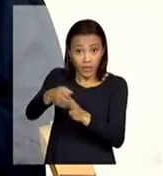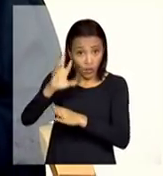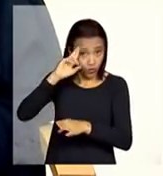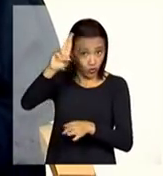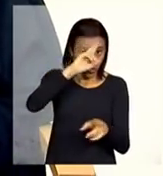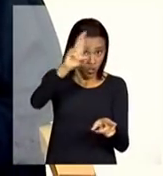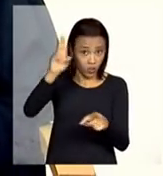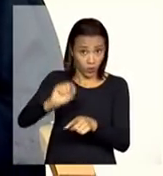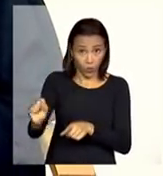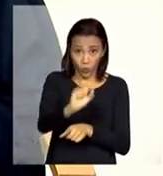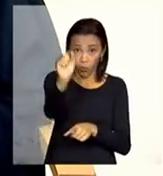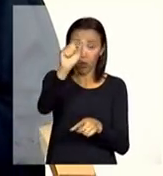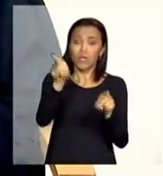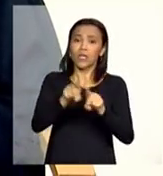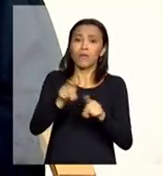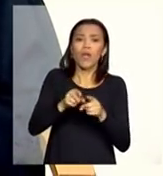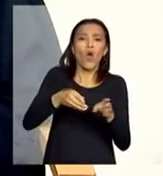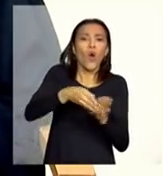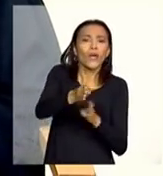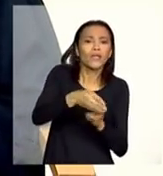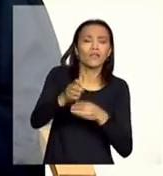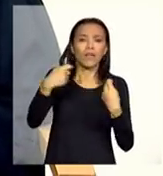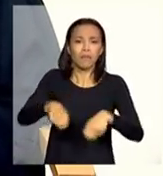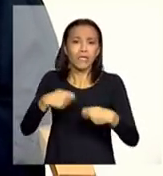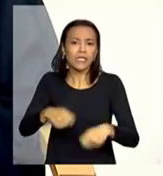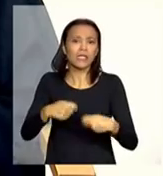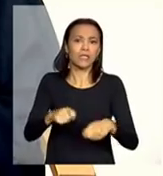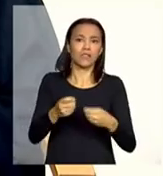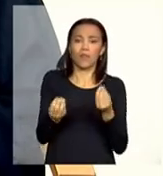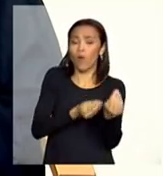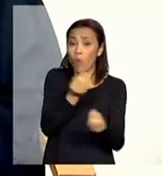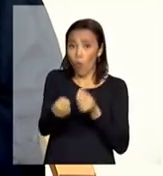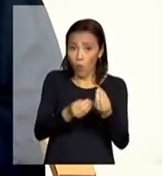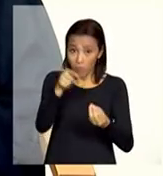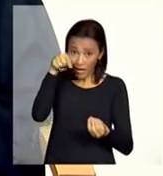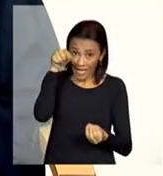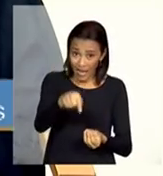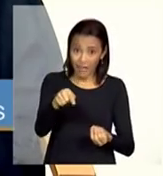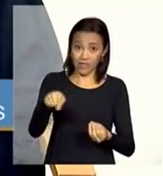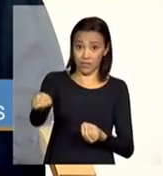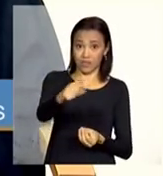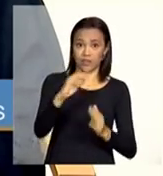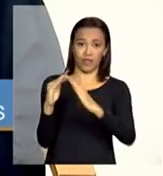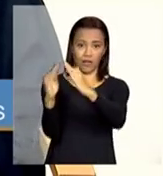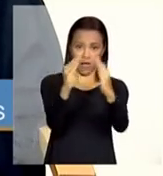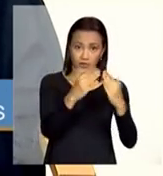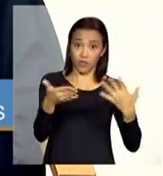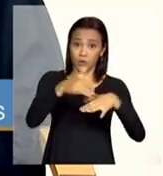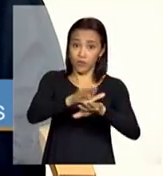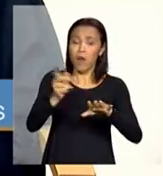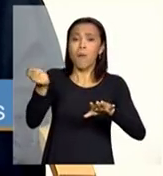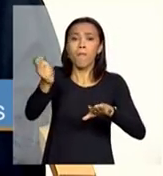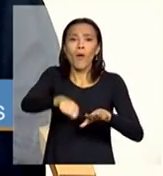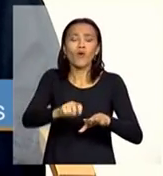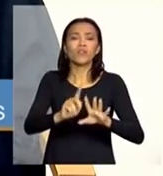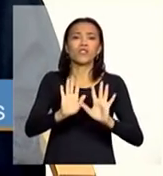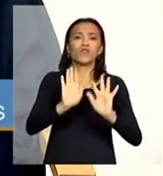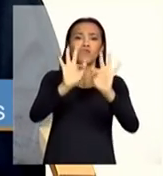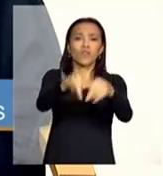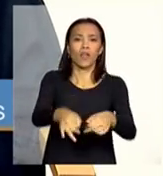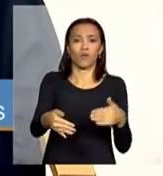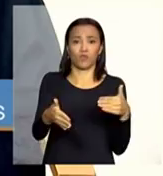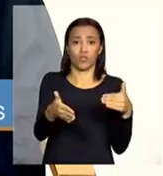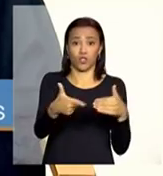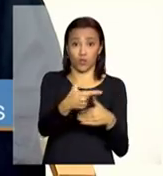que forem necessárias o apoio necessário articulação de rede para que essas residências inclusivas possam chegar ao final de 2014